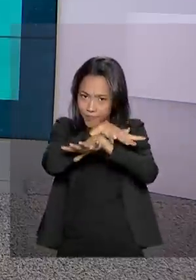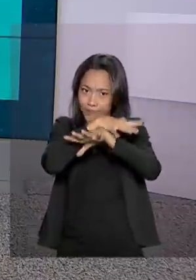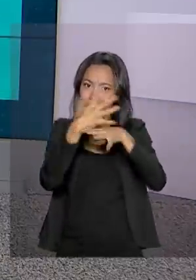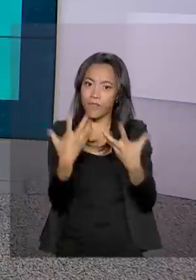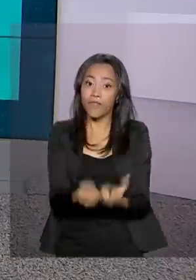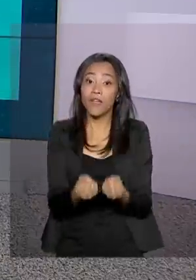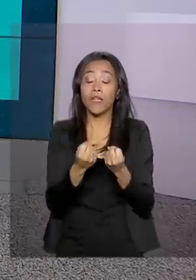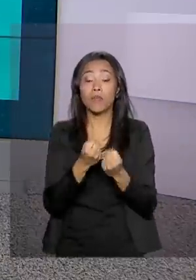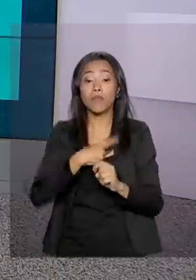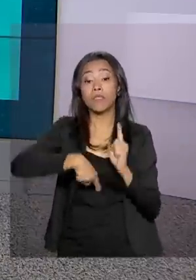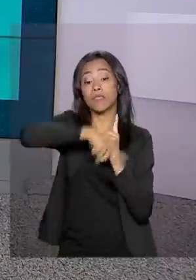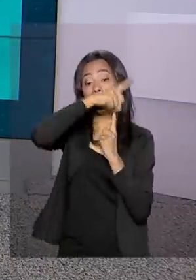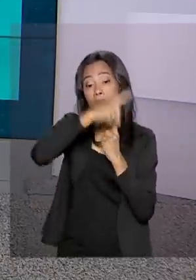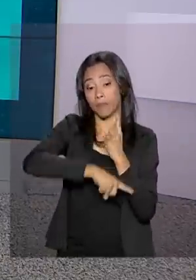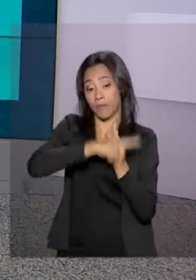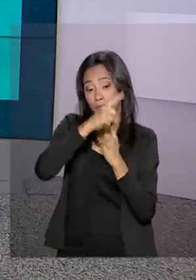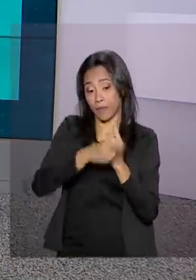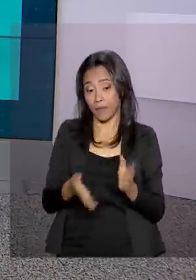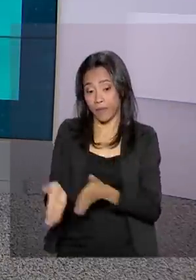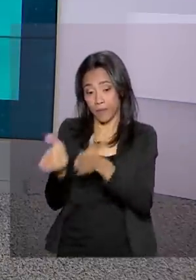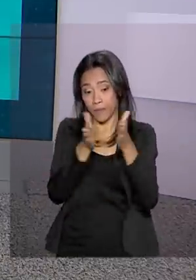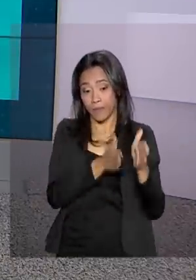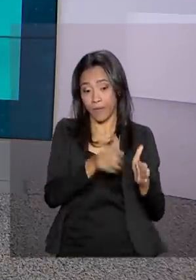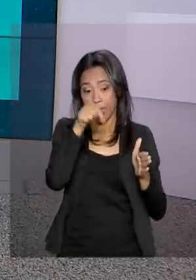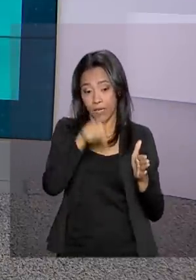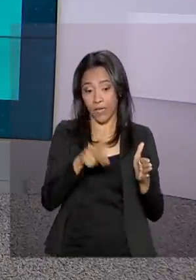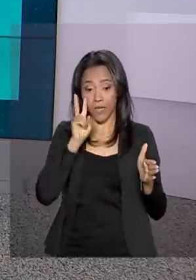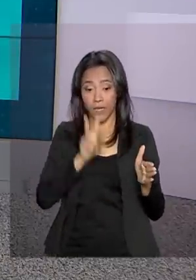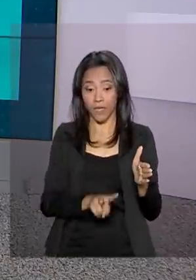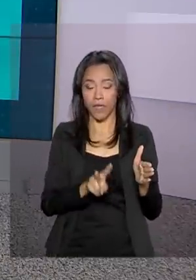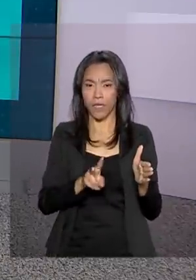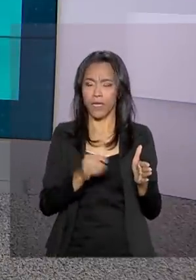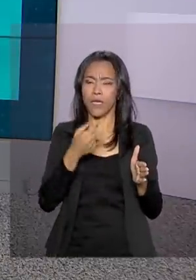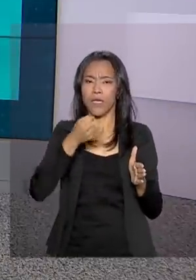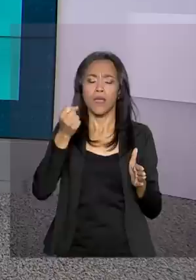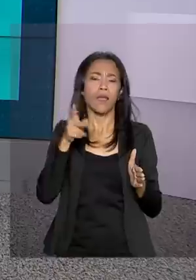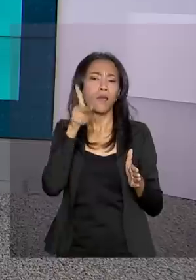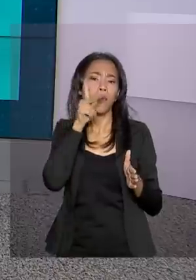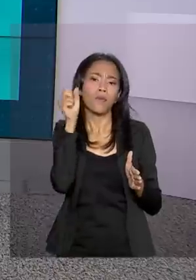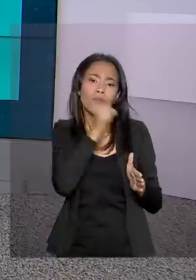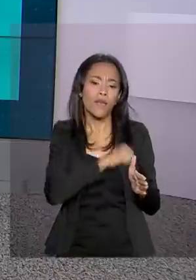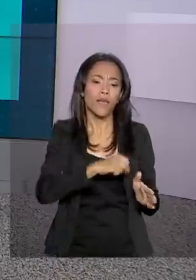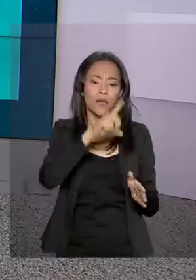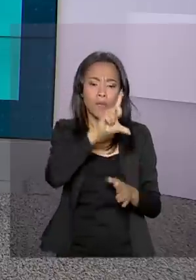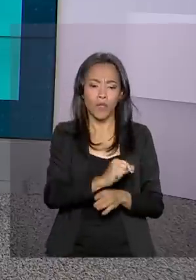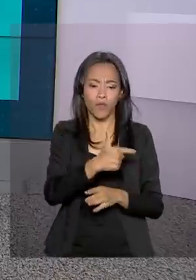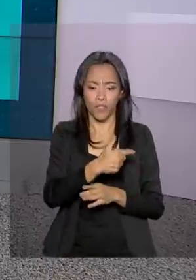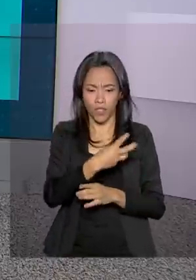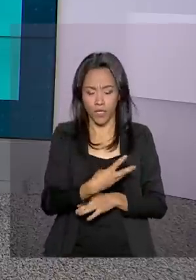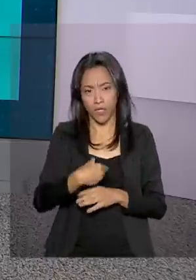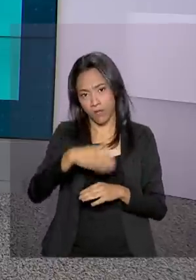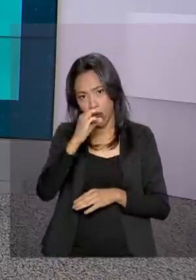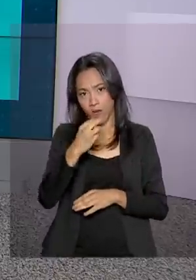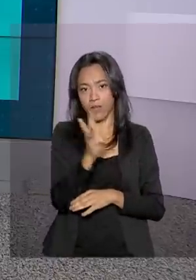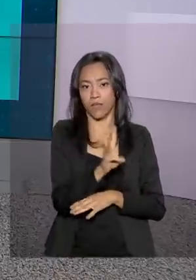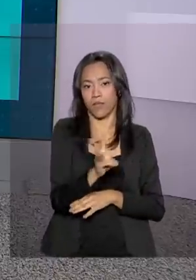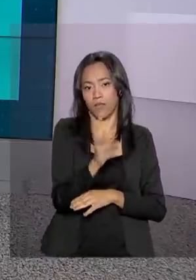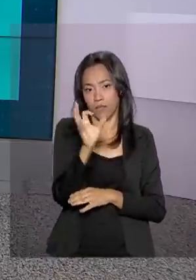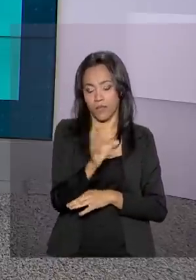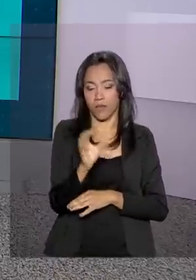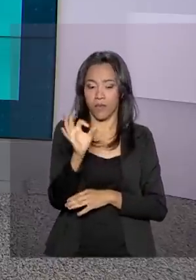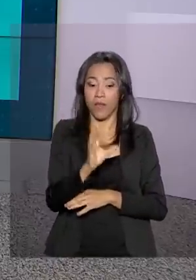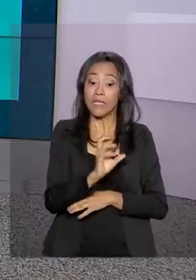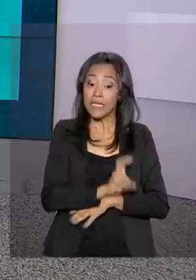vamos às temperaturas, às mínimas e máximas. Aqui no mapa, olha só. Em Porto Velho, a gente tem mínima de 23, máxima de 33 graus,